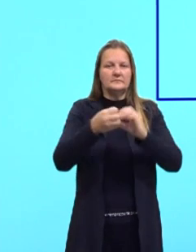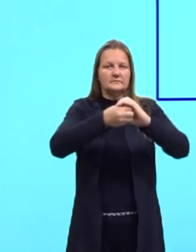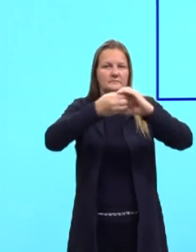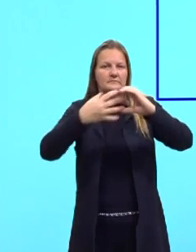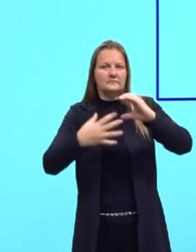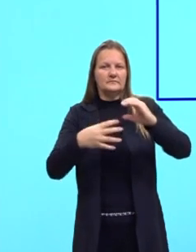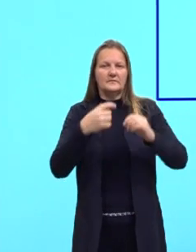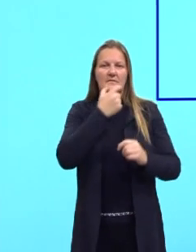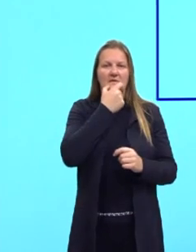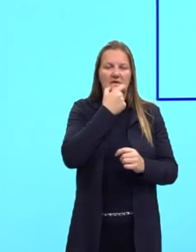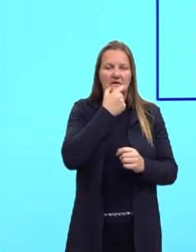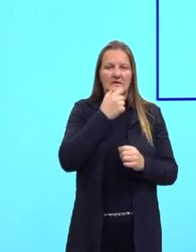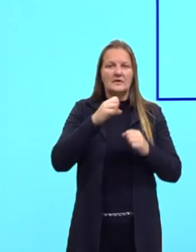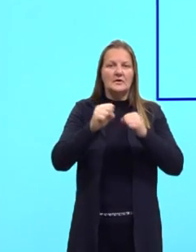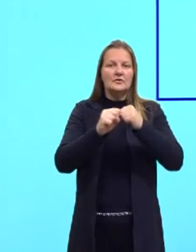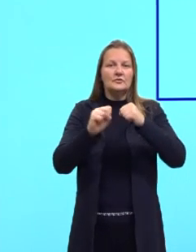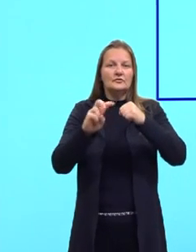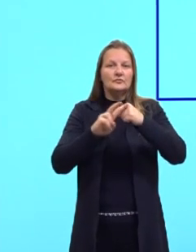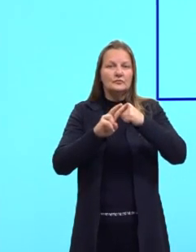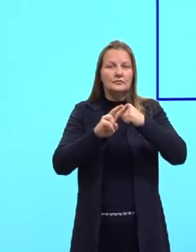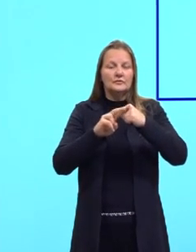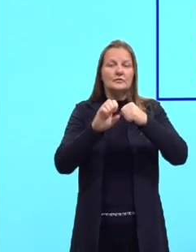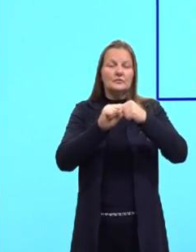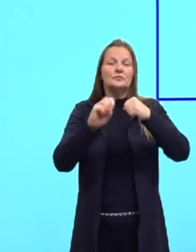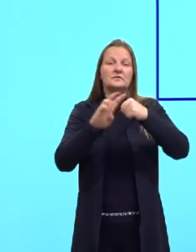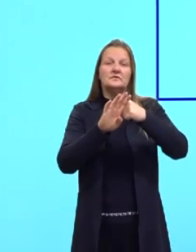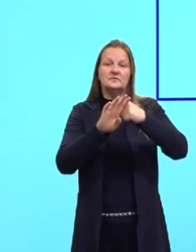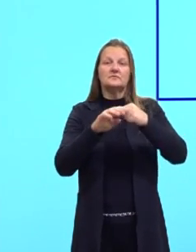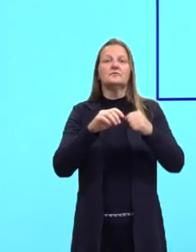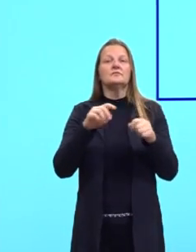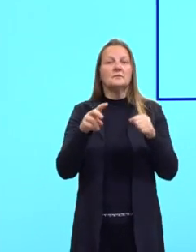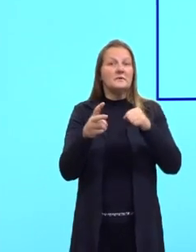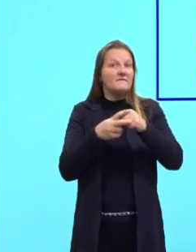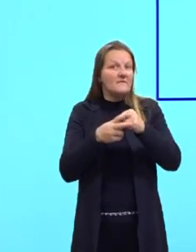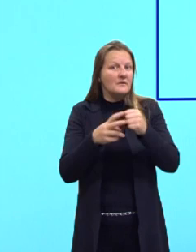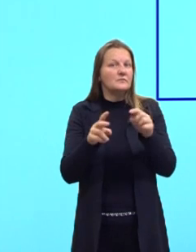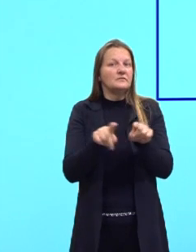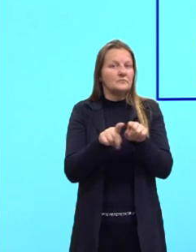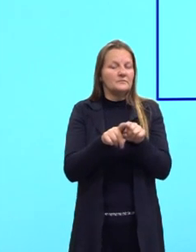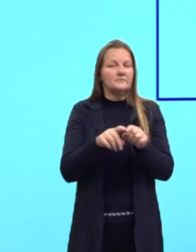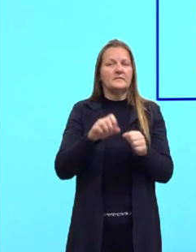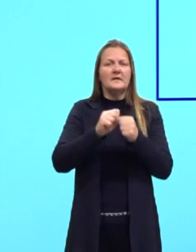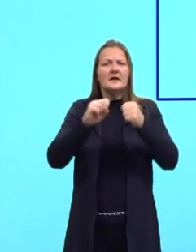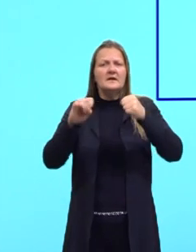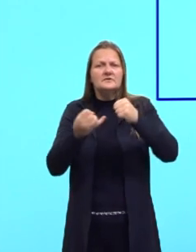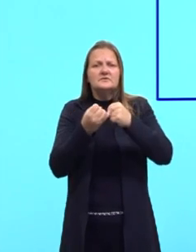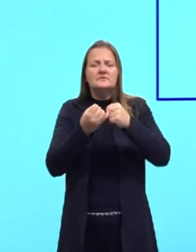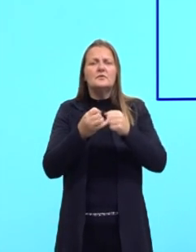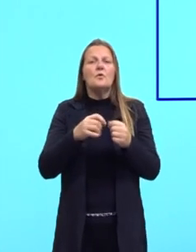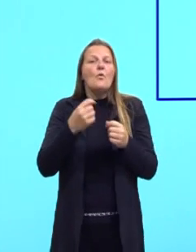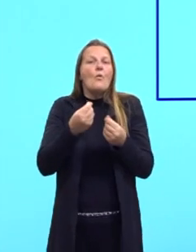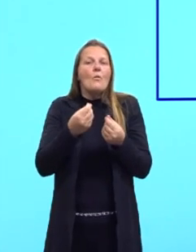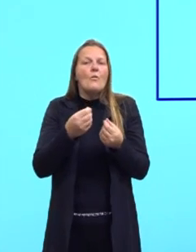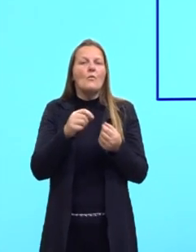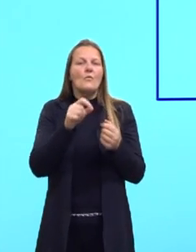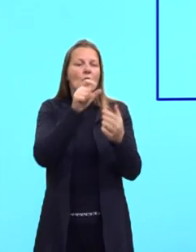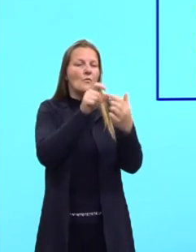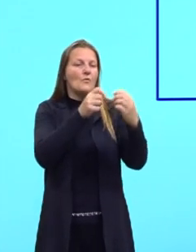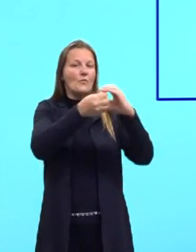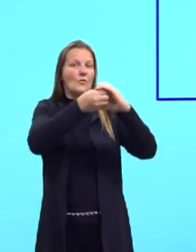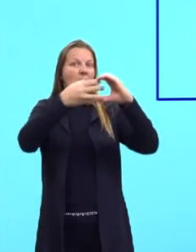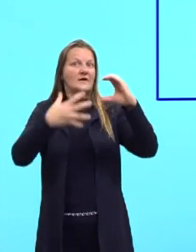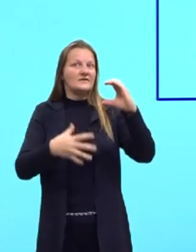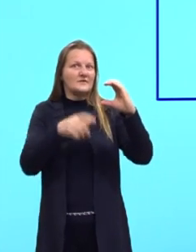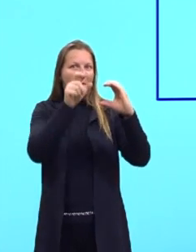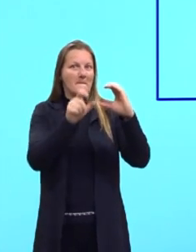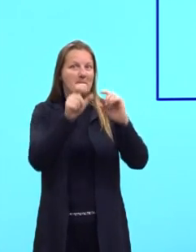substantivos e dos verbos. Os adjetivos, então, eles descrevem qualidades das pessoas e das